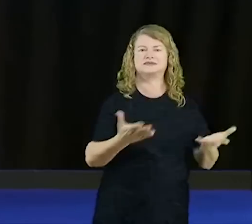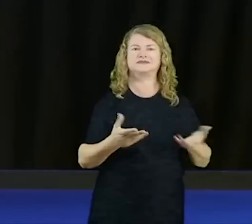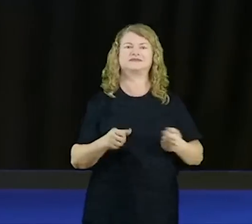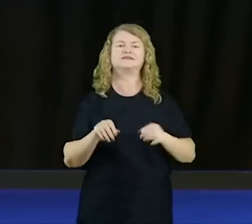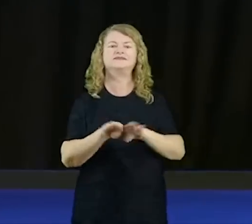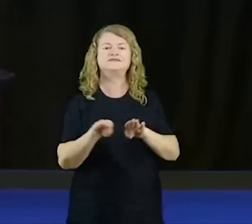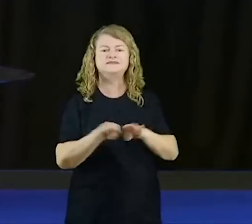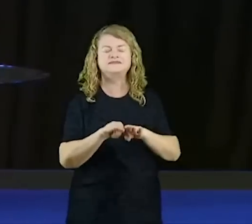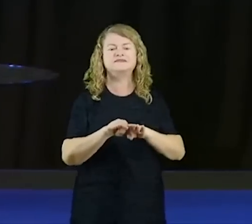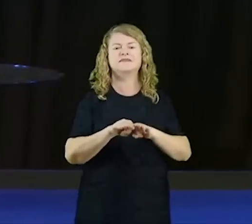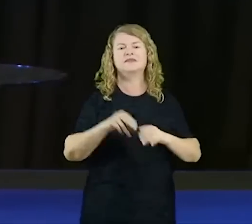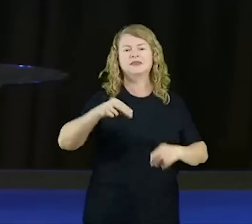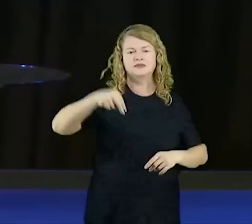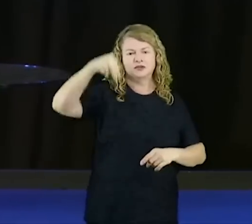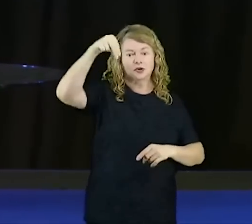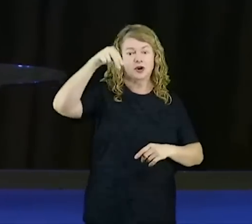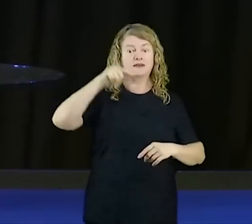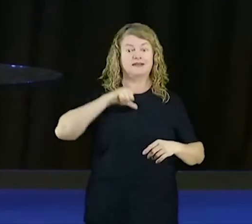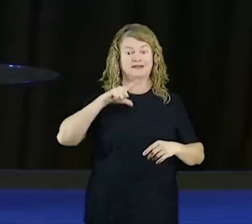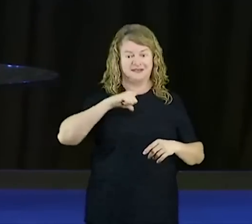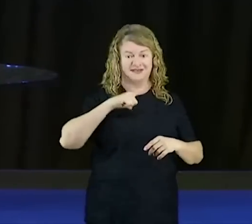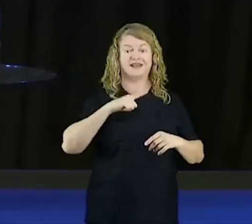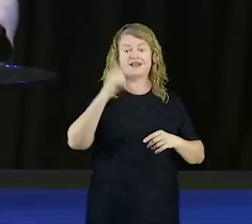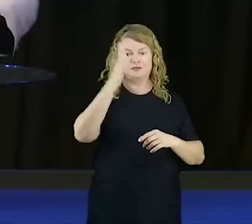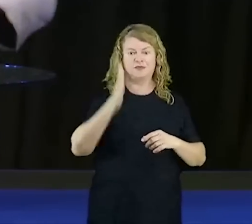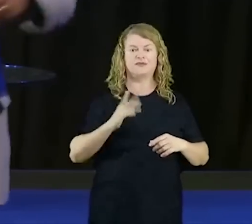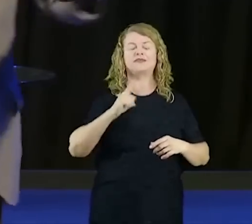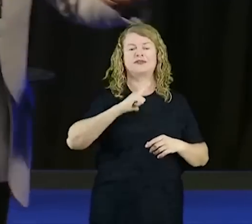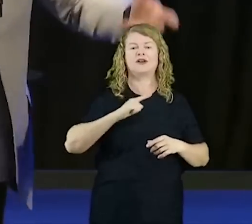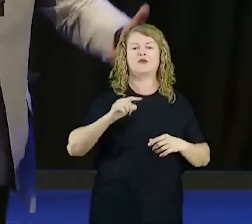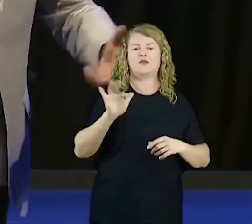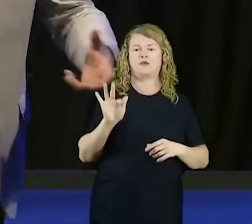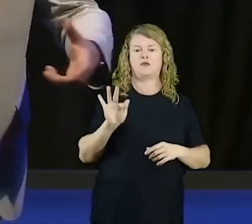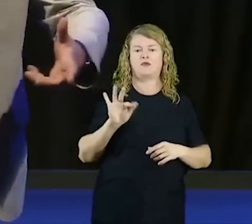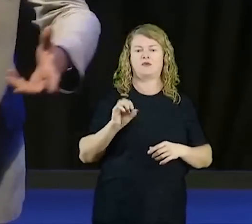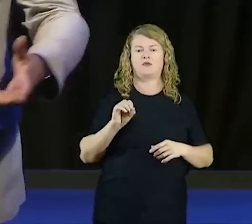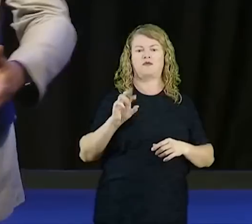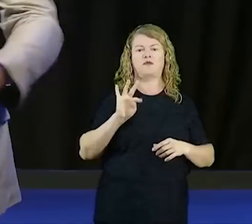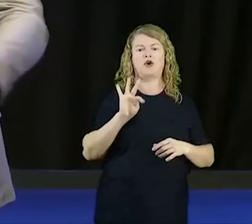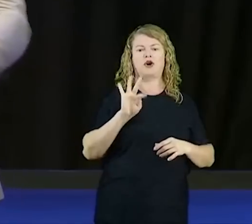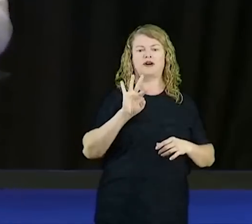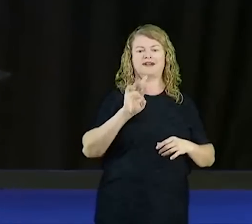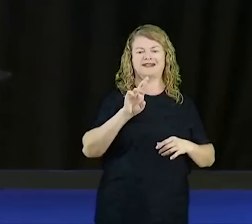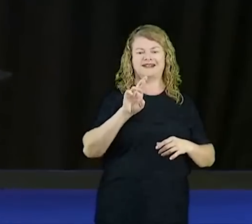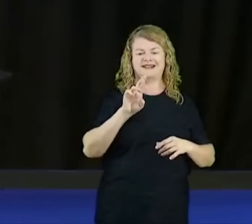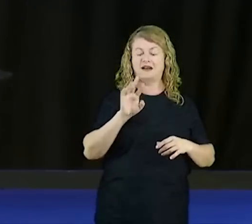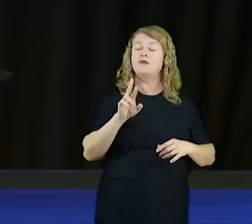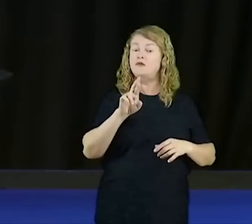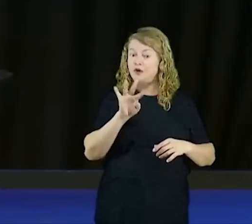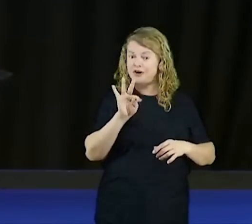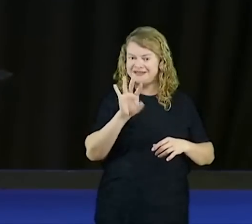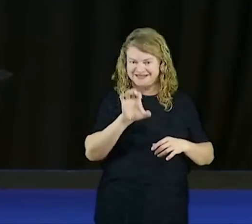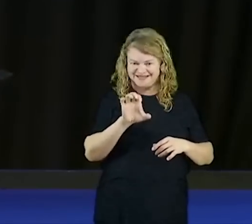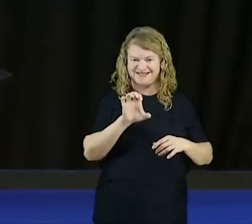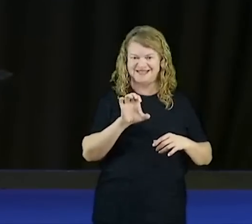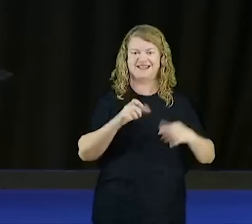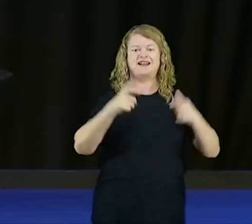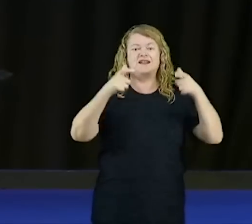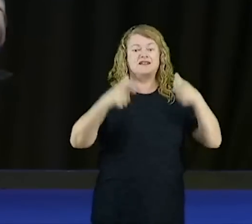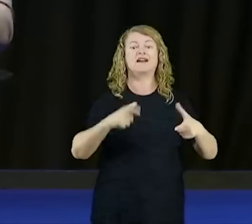país, lá no Nordeste, tem o forte dos reis magos, ali já foi uma fortaleza onde havia uma